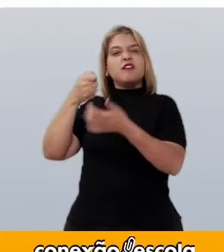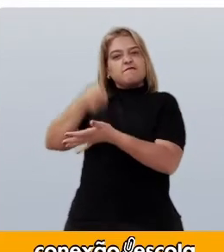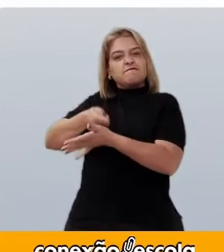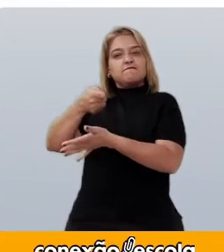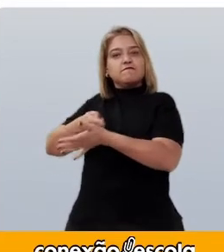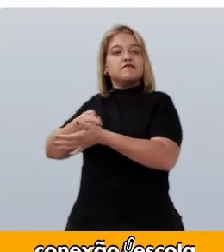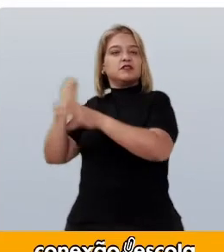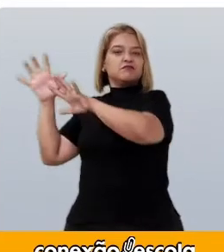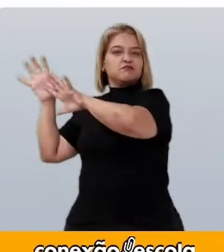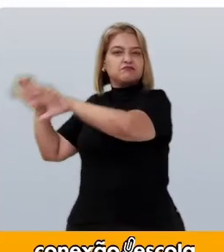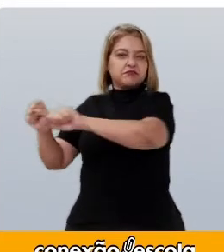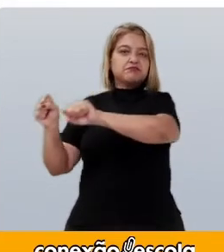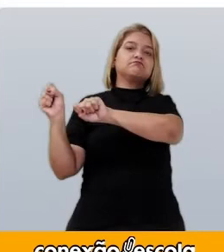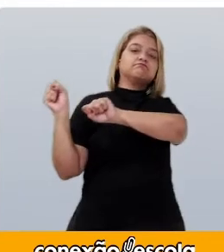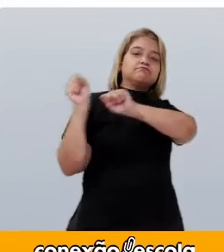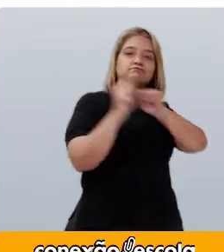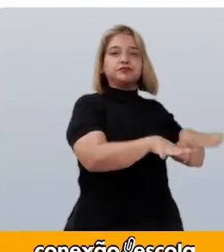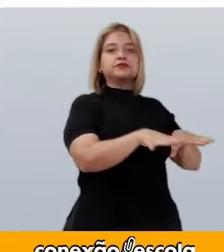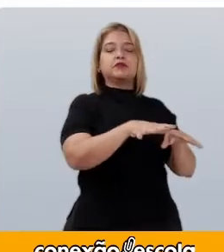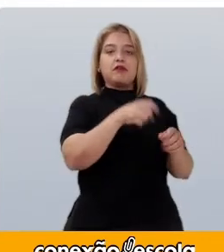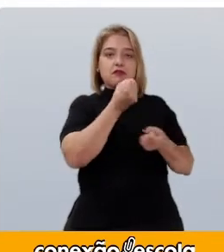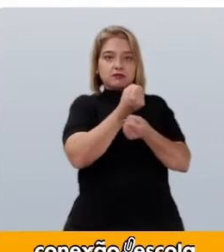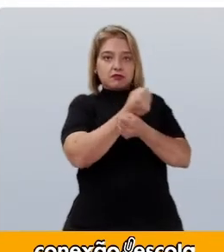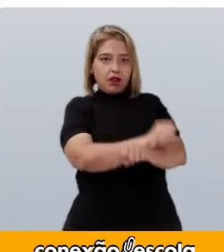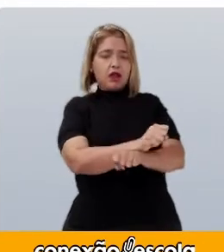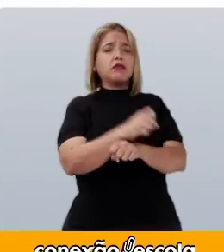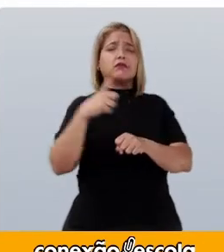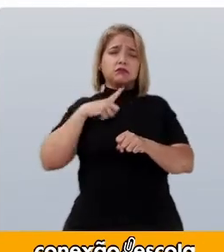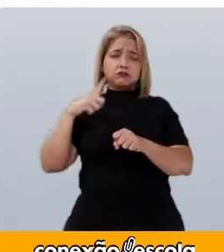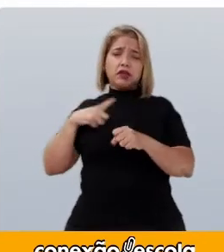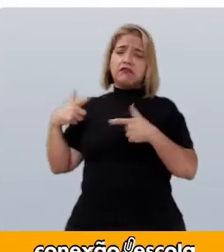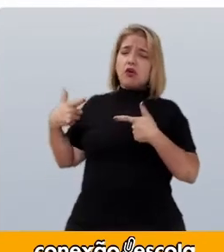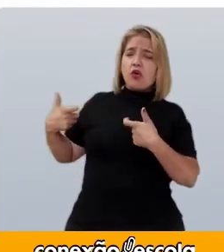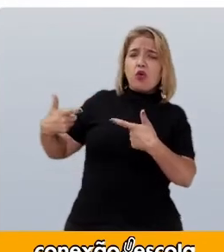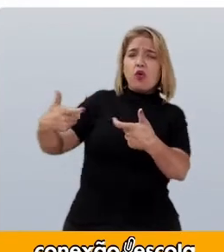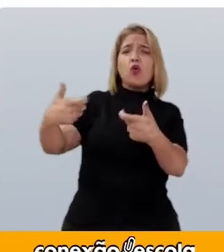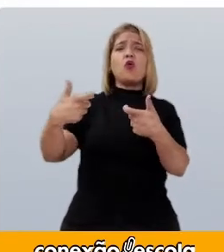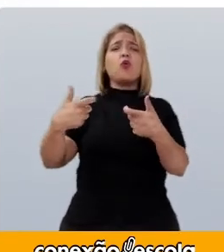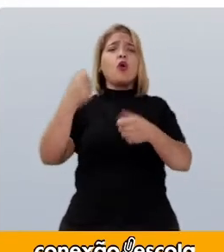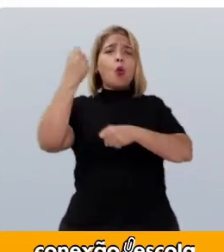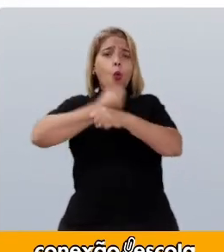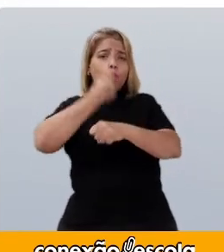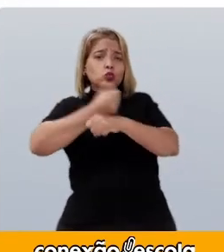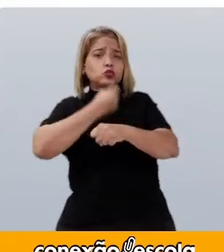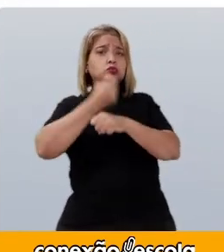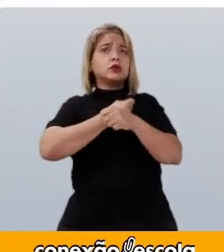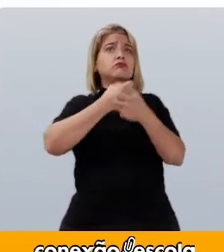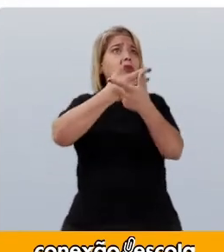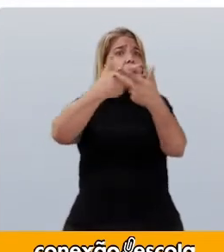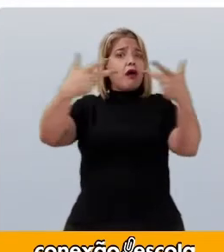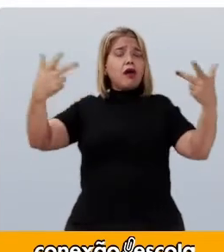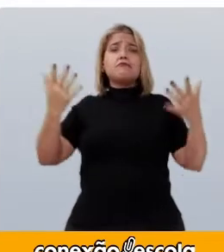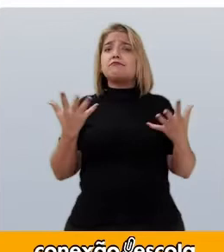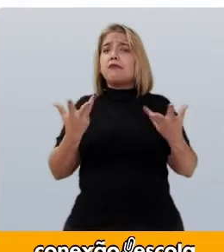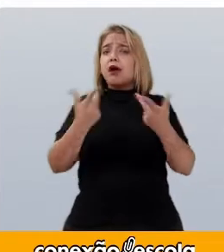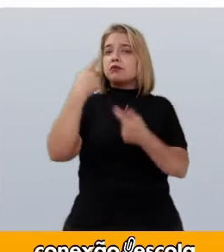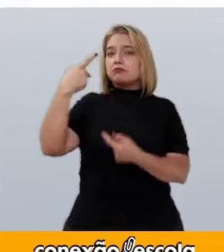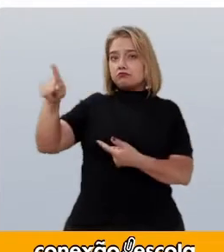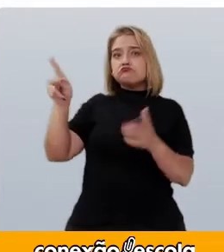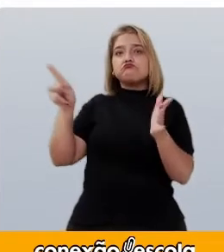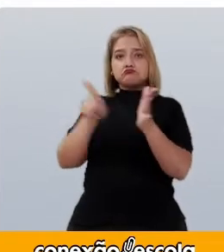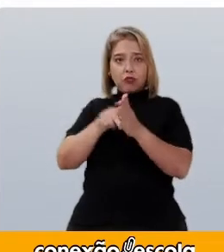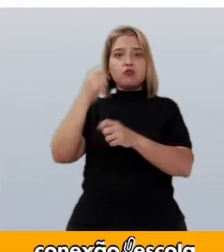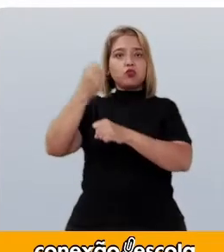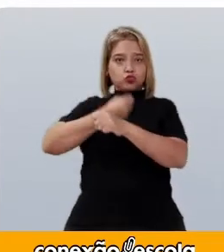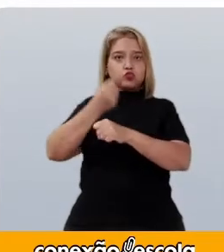Houve várias Invasões E guerras E obras De engenharia Fantásticas Para a época Foram erguidas Muitos desses